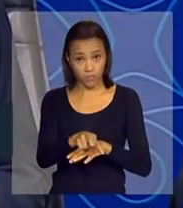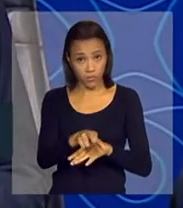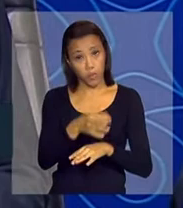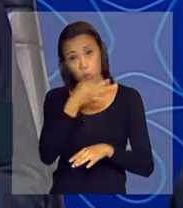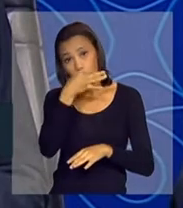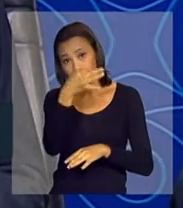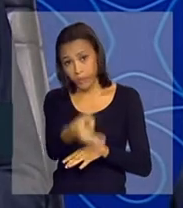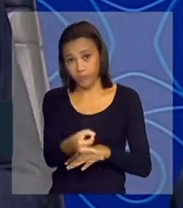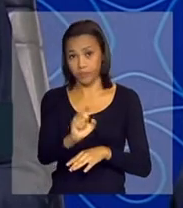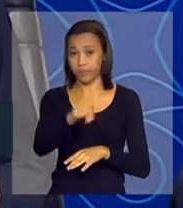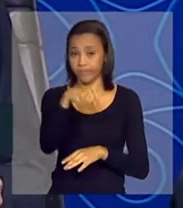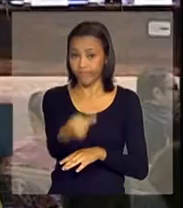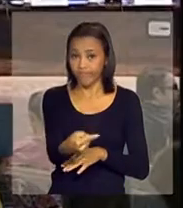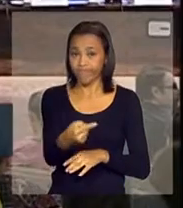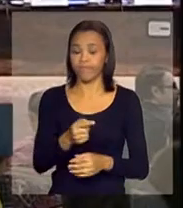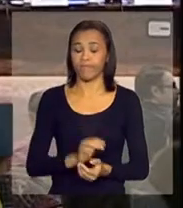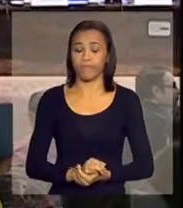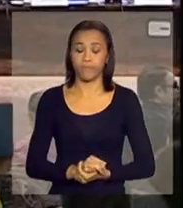opinião.